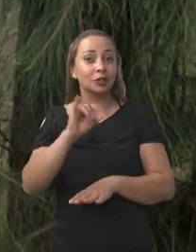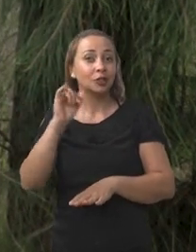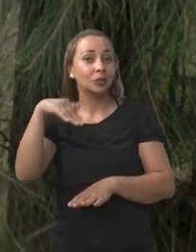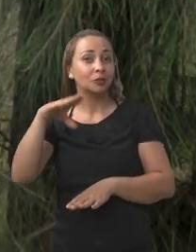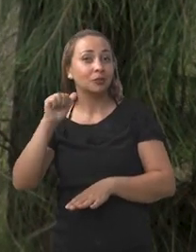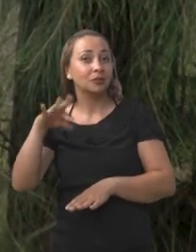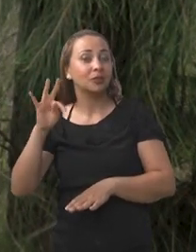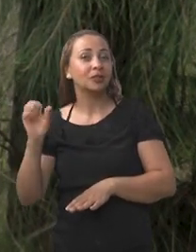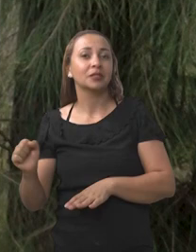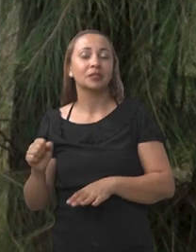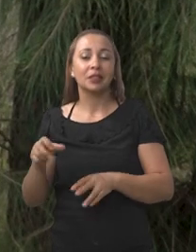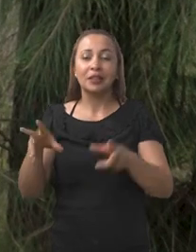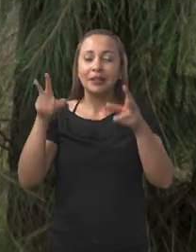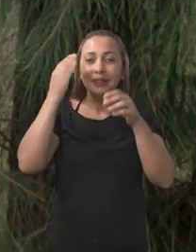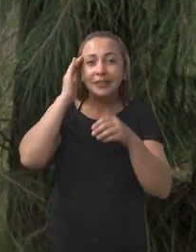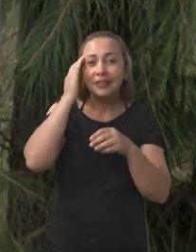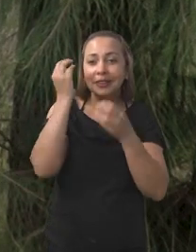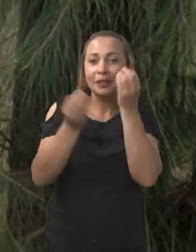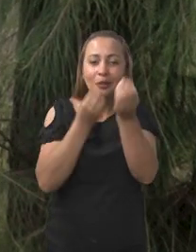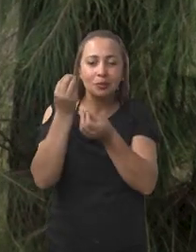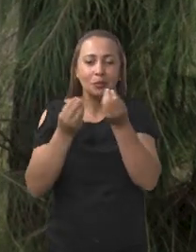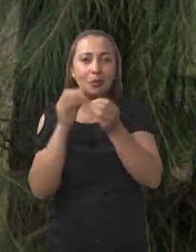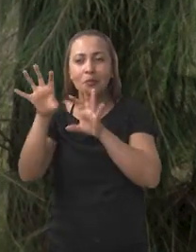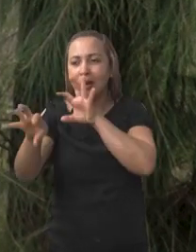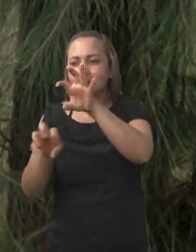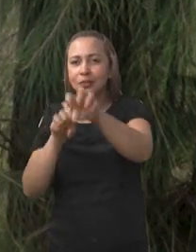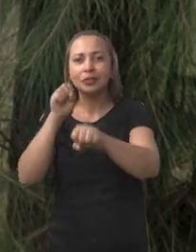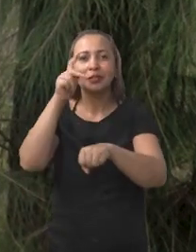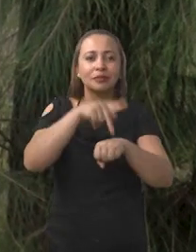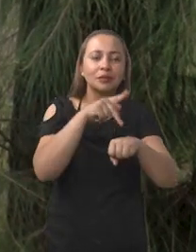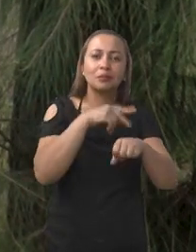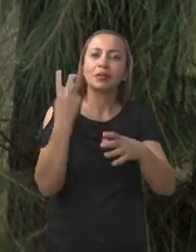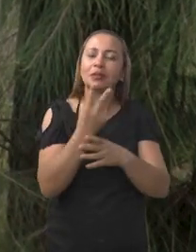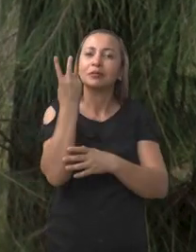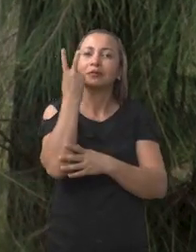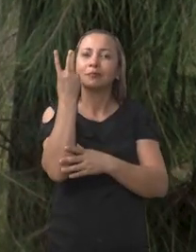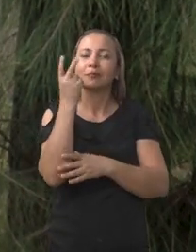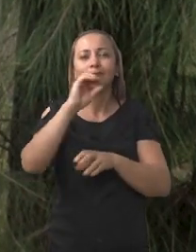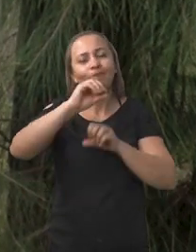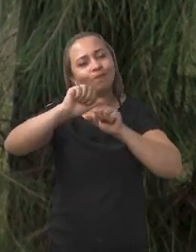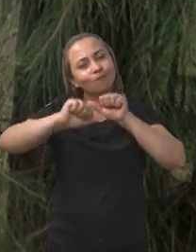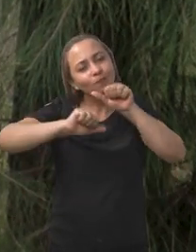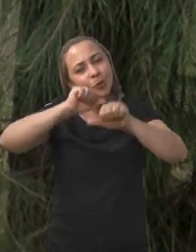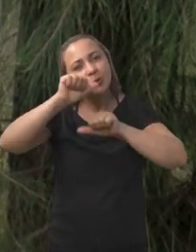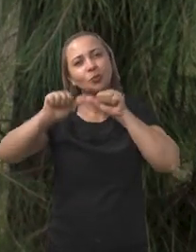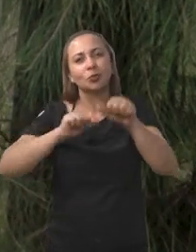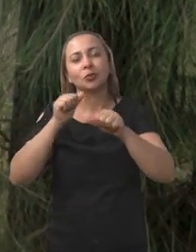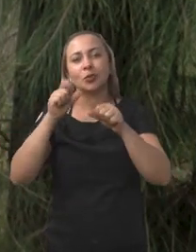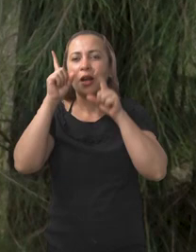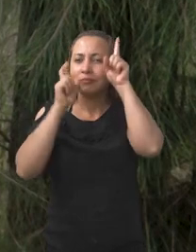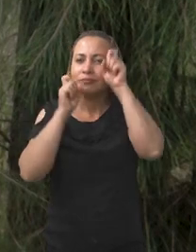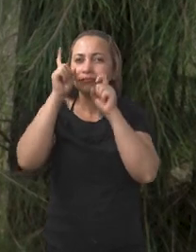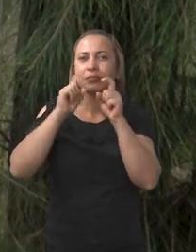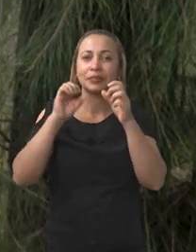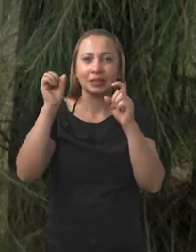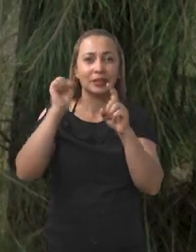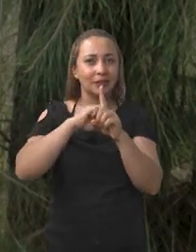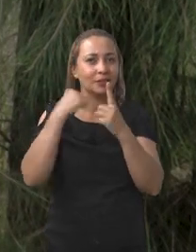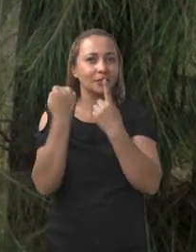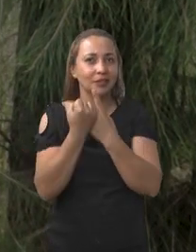compreender como que a extração do diamante modificou as feições daquela sociedade,